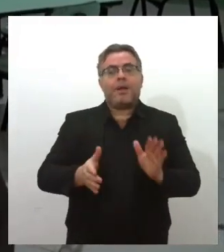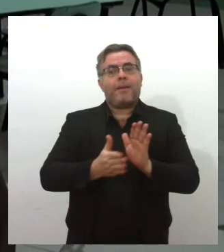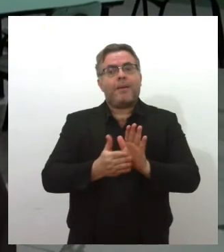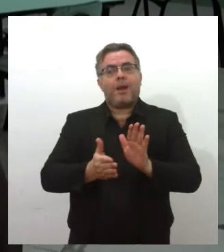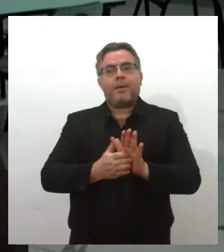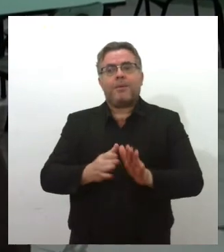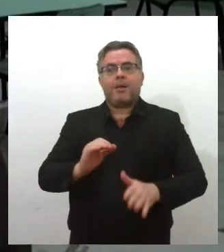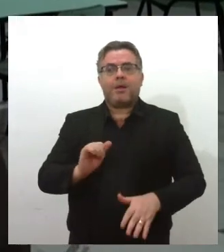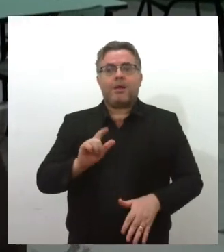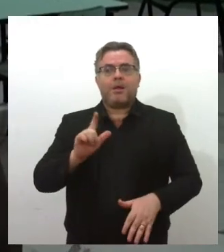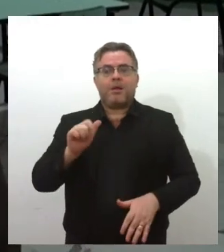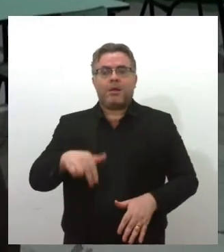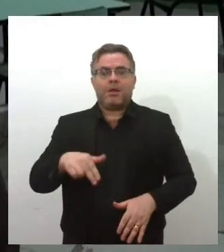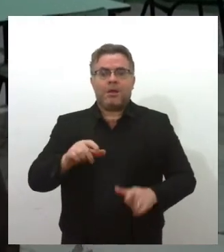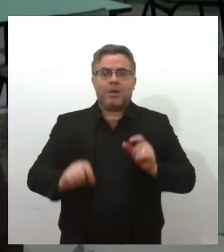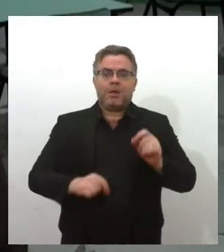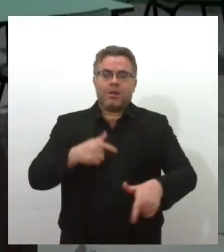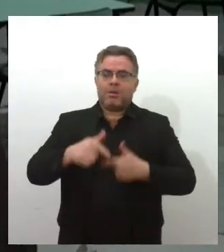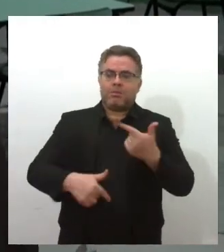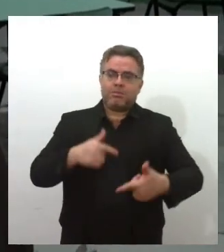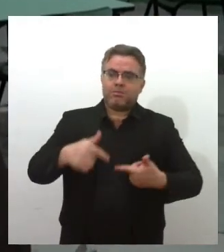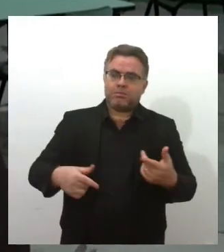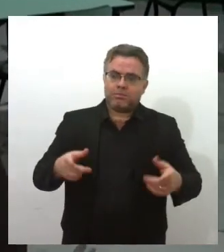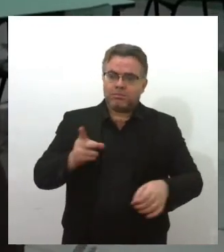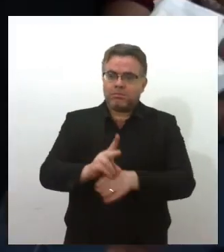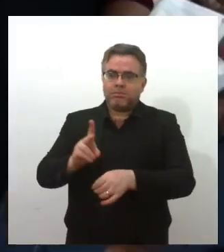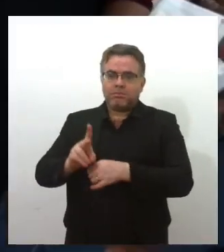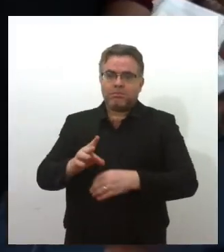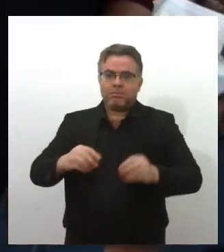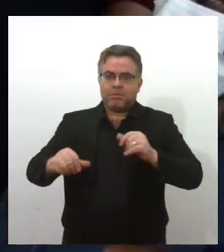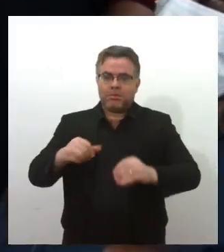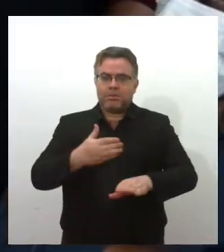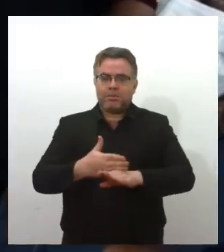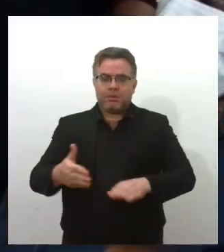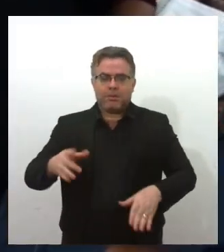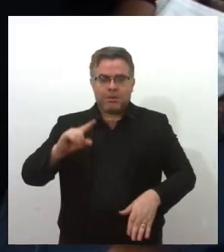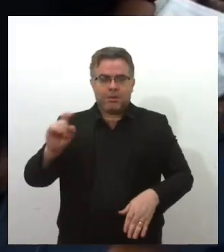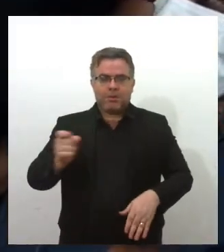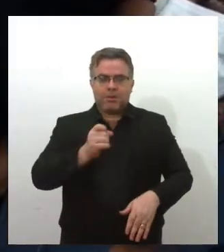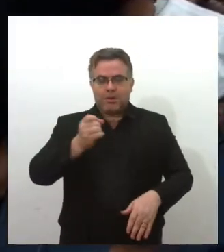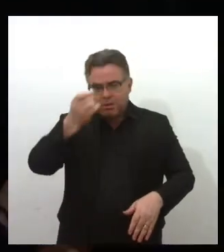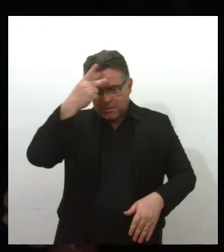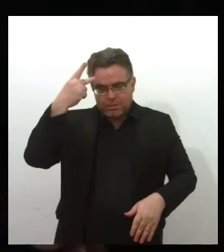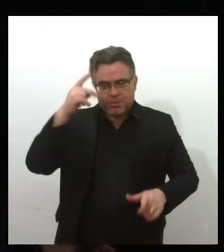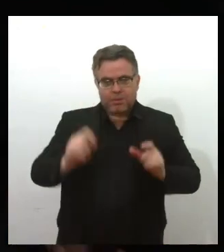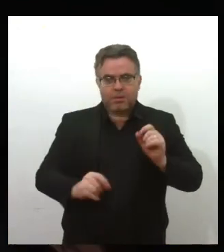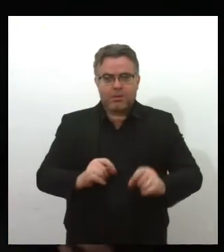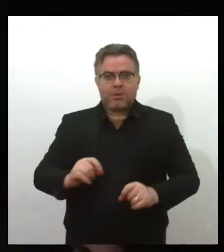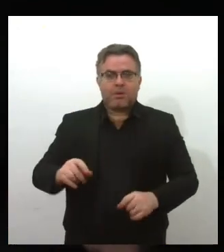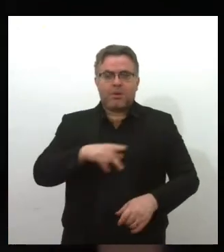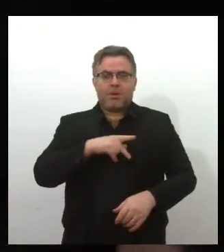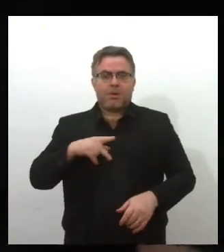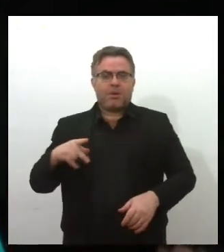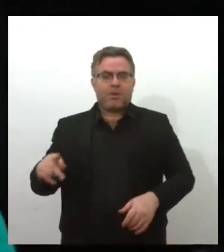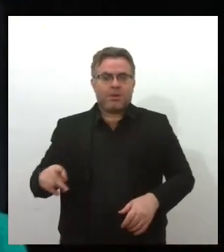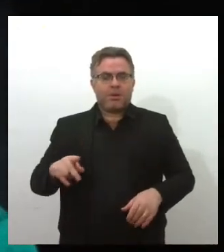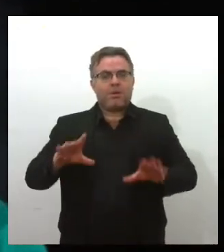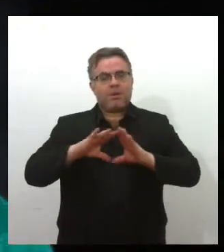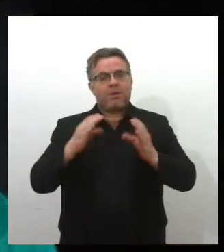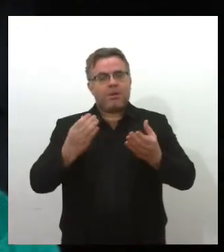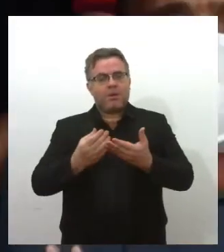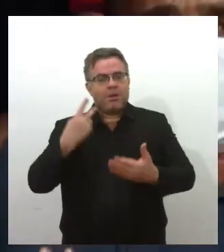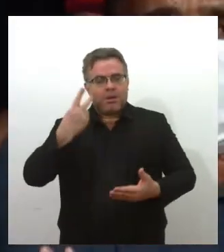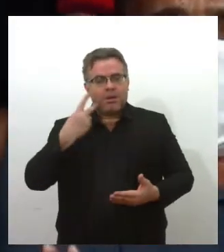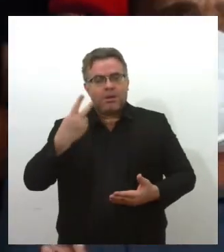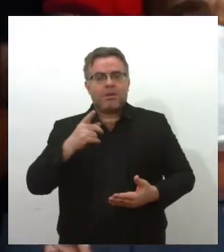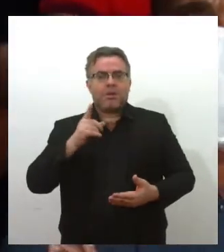Alain e a Agrippino por estar cuidando bem de Areia Branca. O ex-prefeito de Areia Branca e o presidente da Câmara de Vereadores de Areia